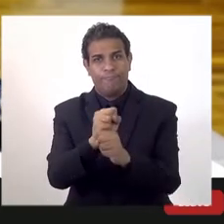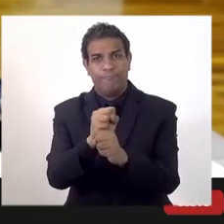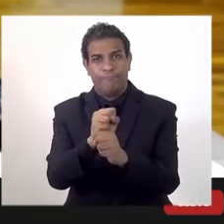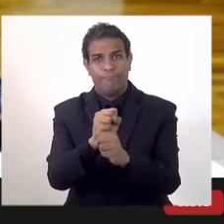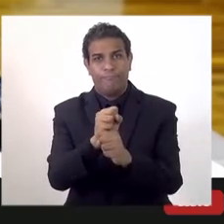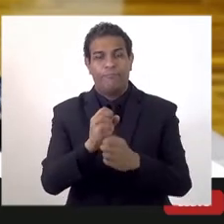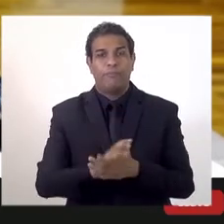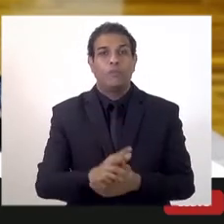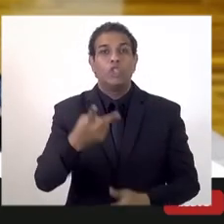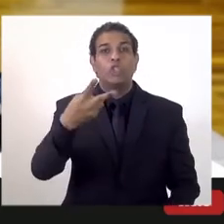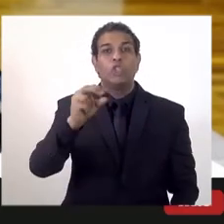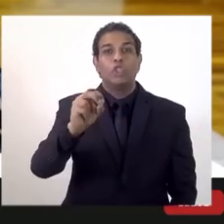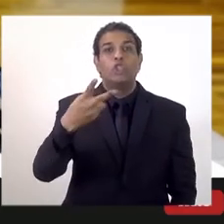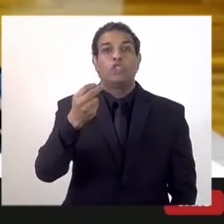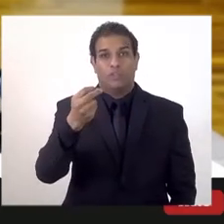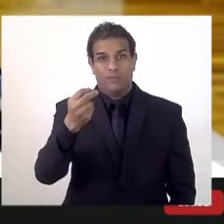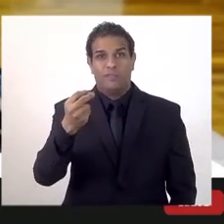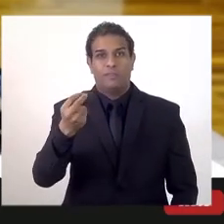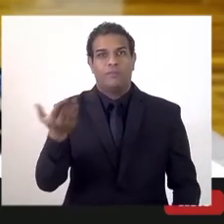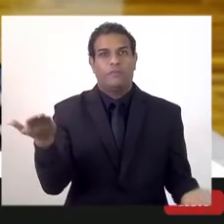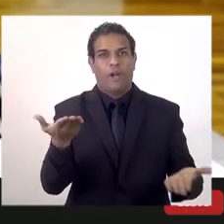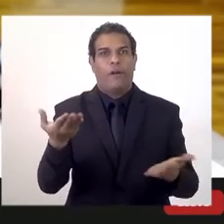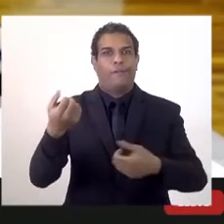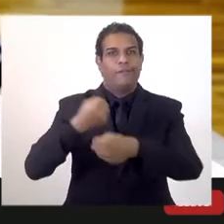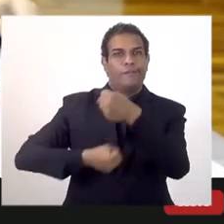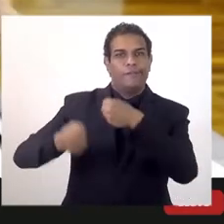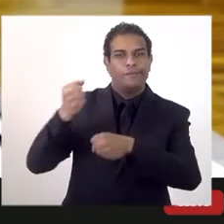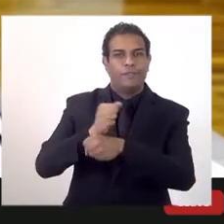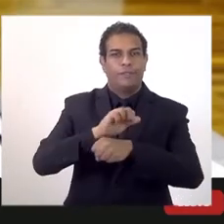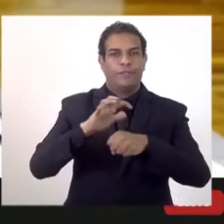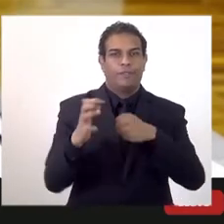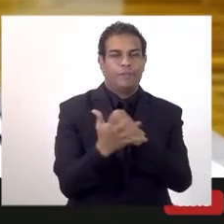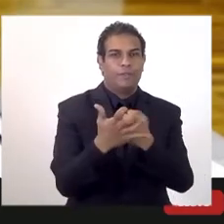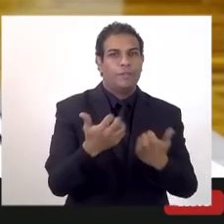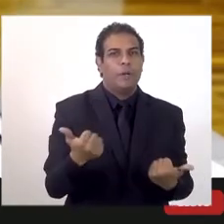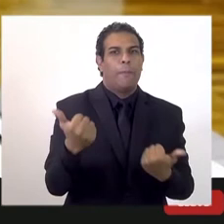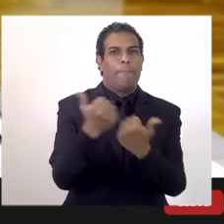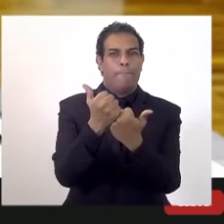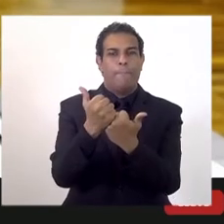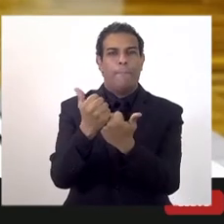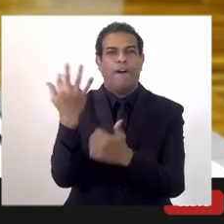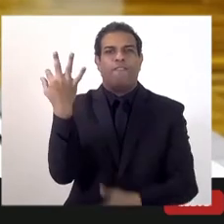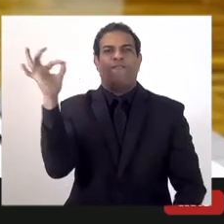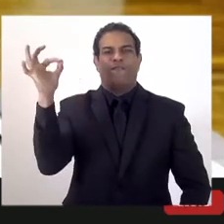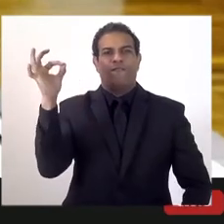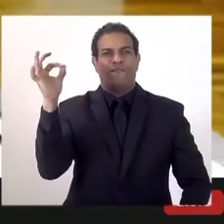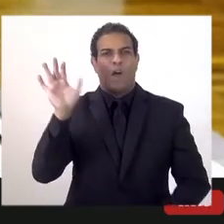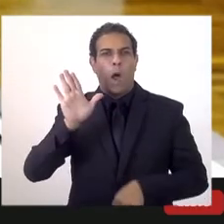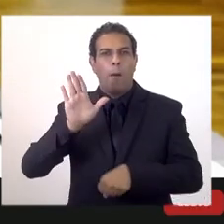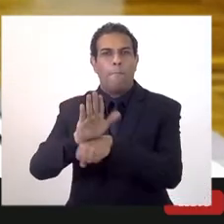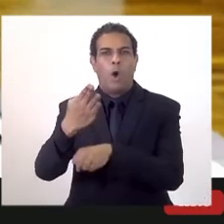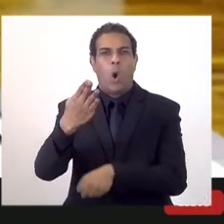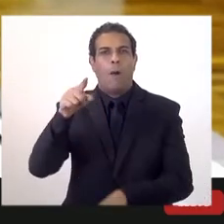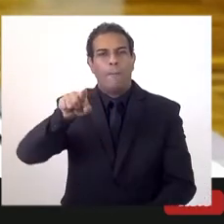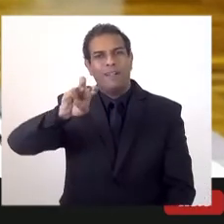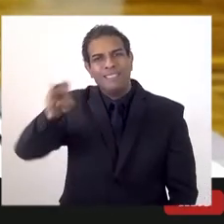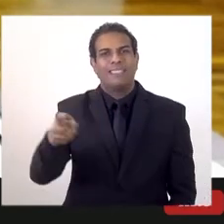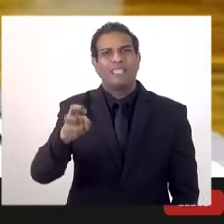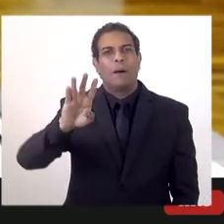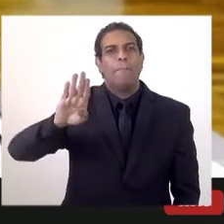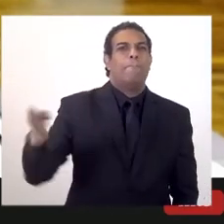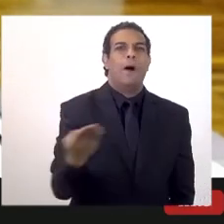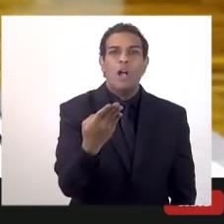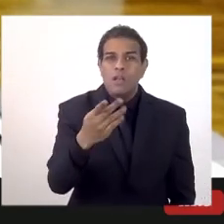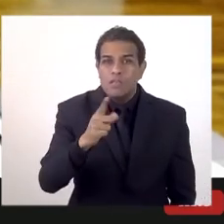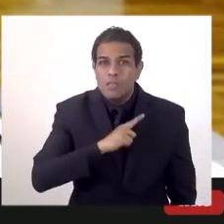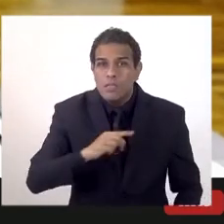2020, com a pandemia e com o apoio do governo federal no repasse de 2,4 bi, a arrecadação estadual foi na ordem